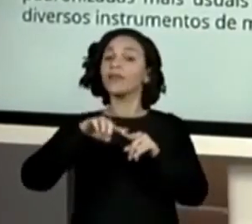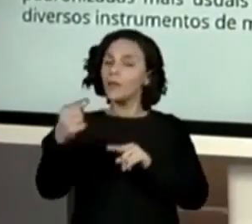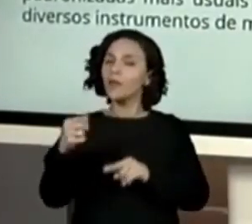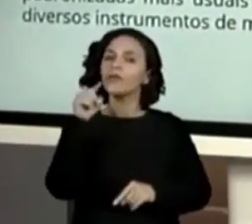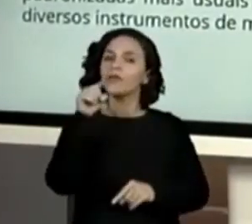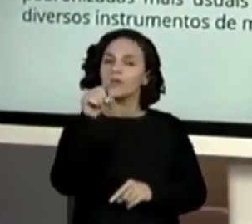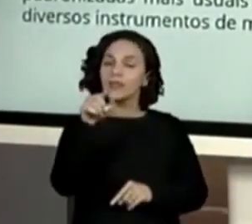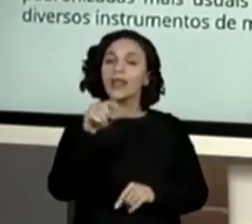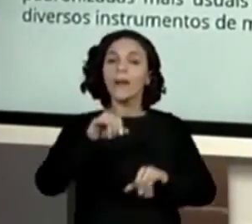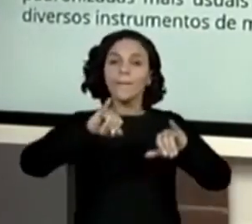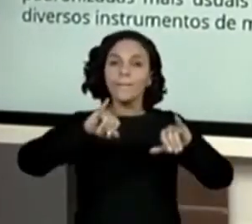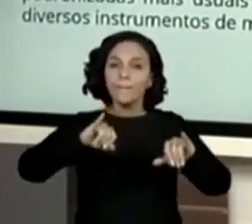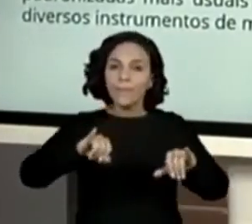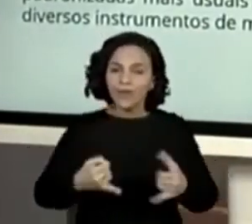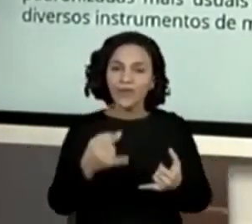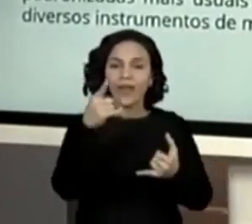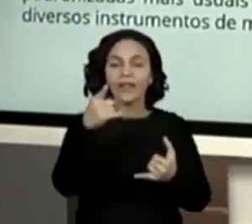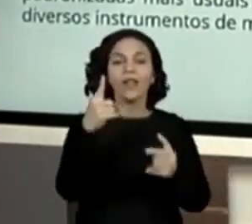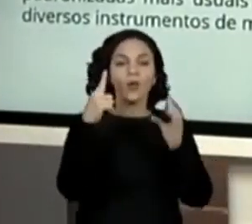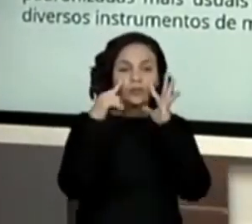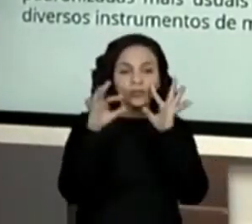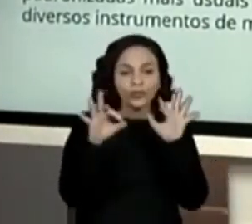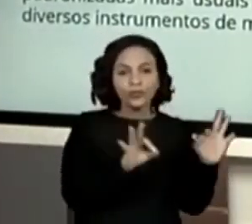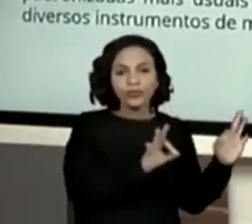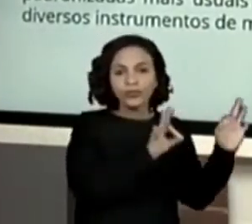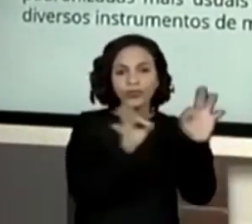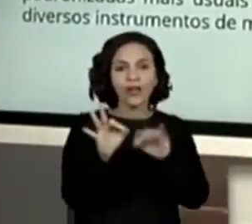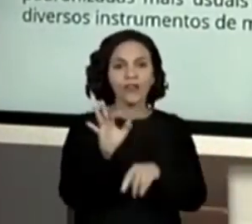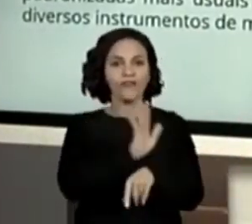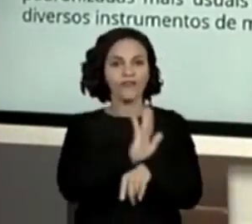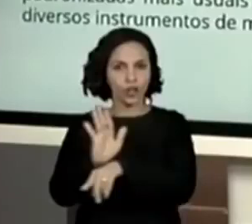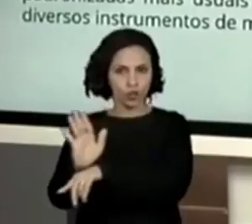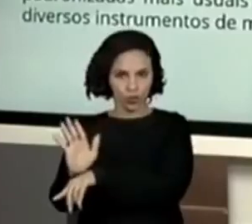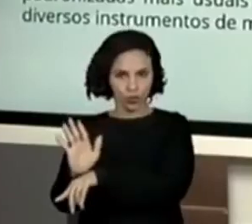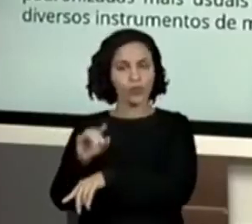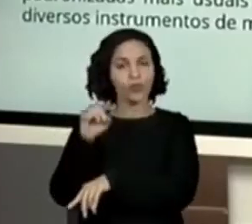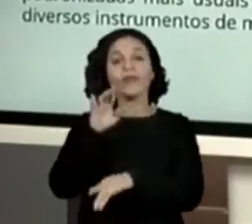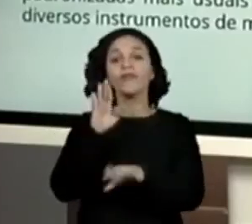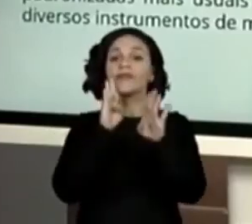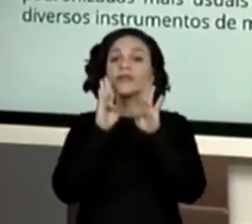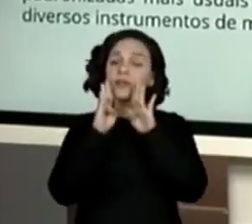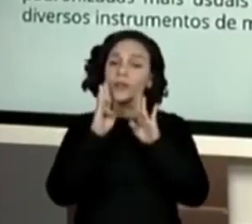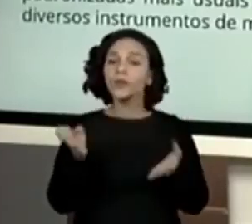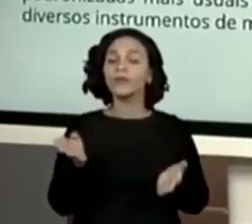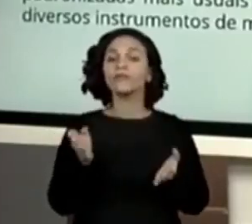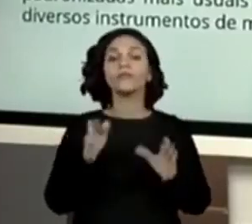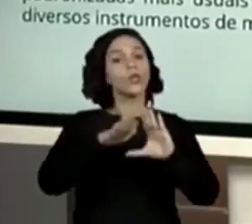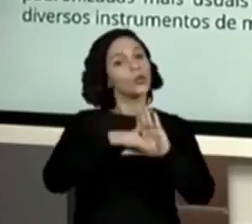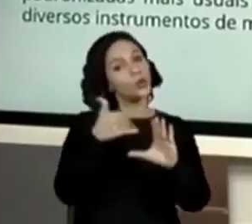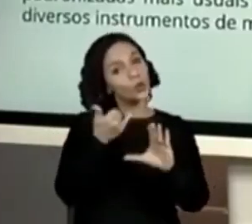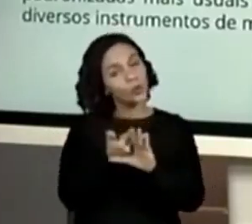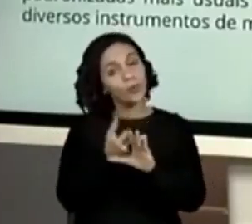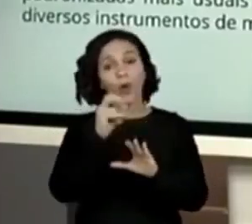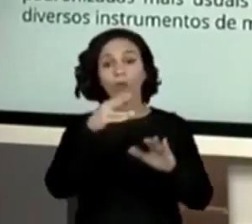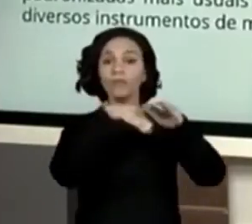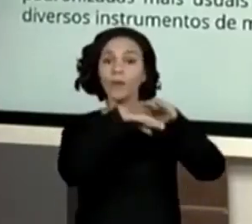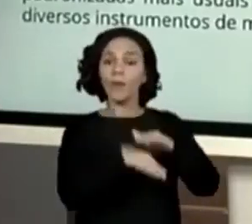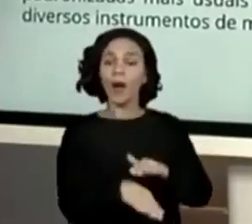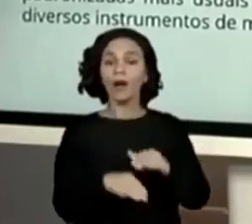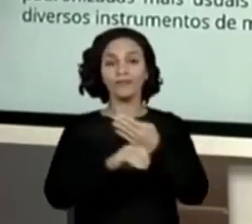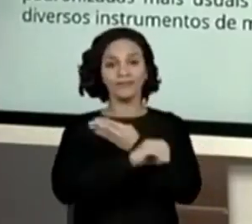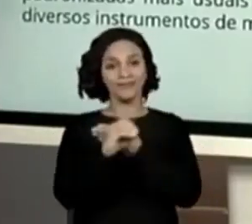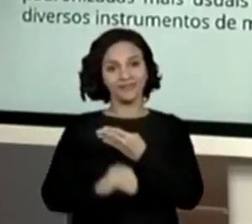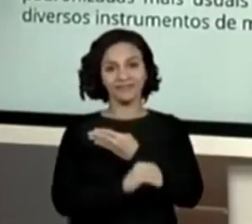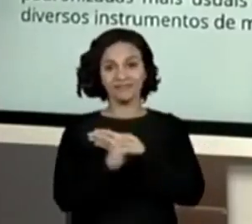as atividades ou retomar os vídeos das aulas lá no Facebook, no YouTube ou no repositório de vídeos